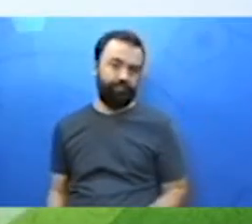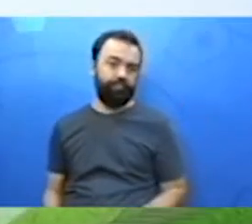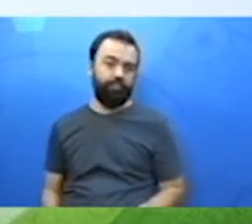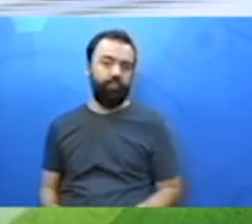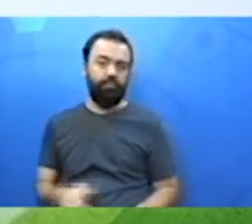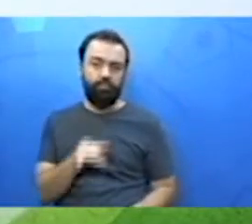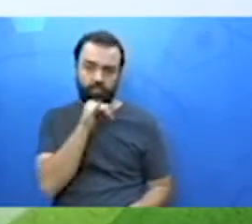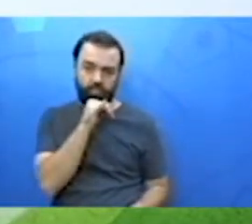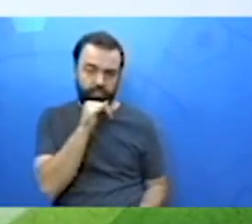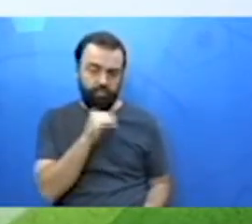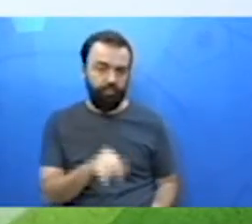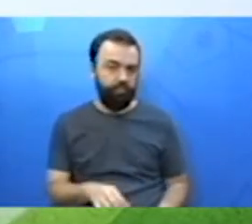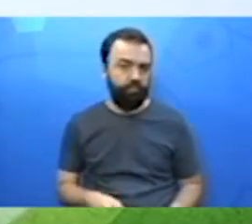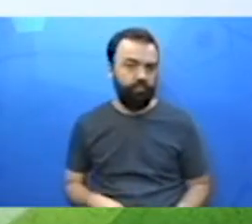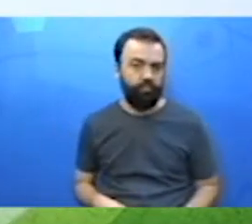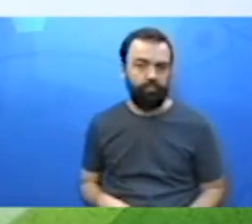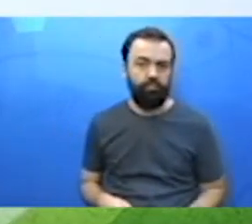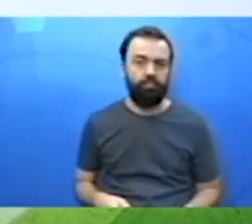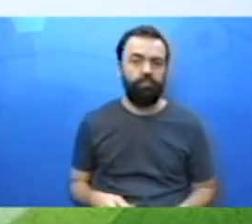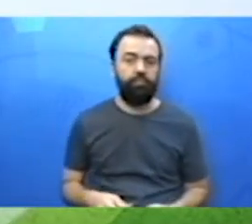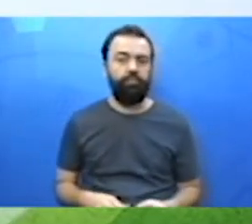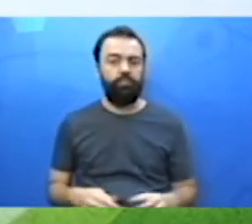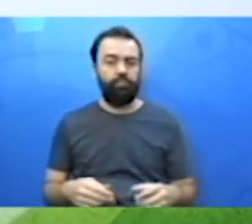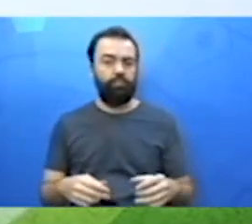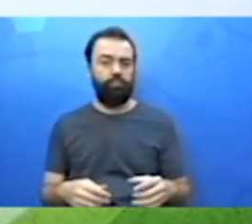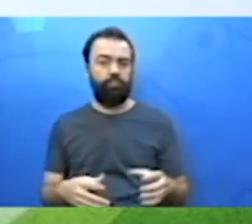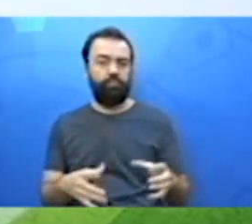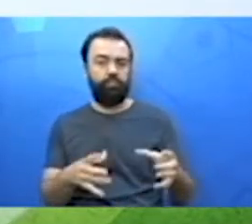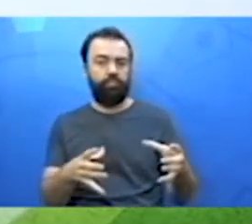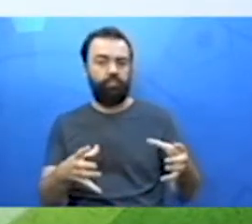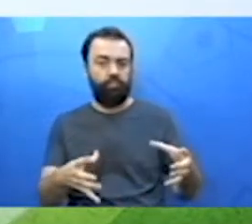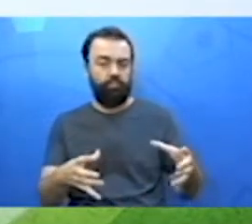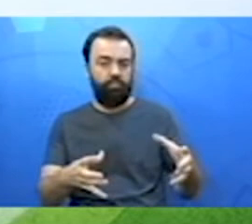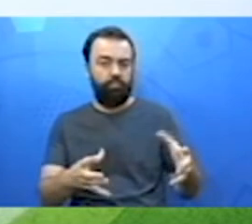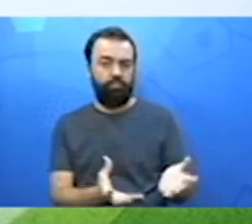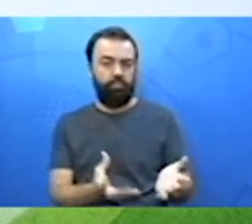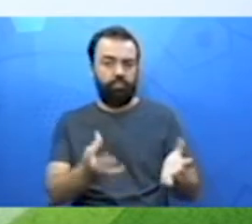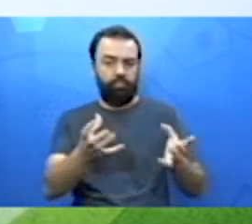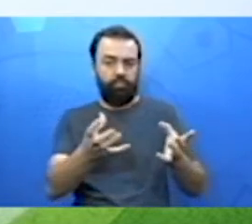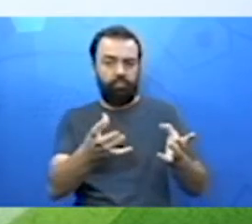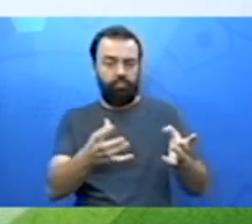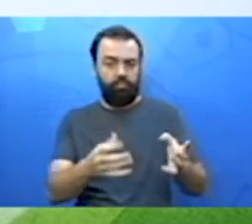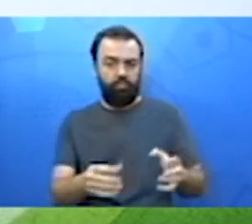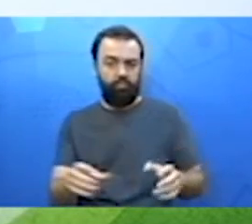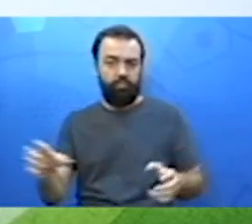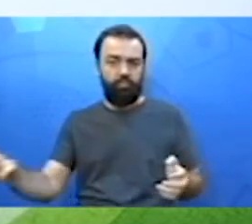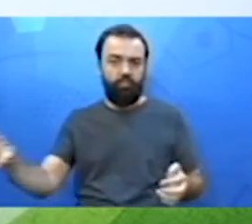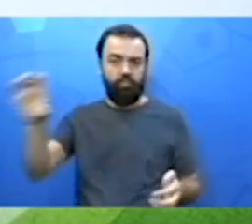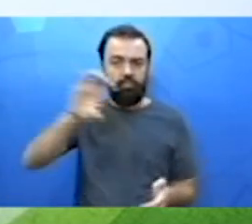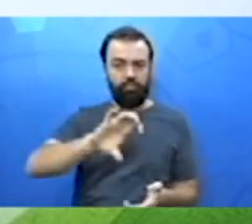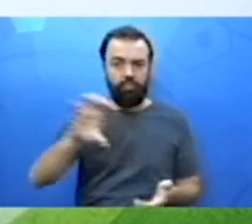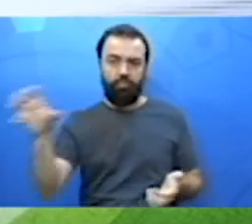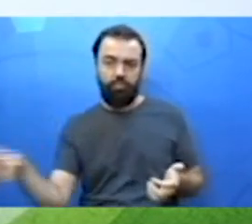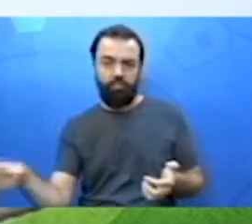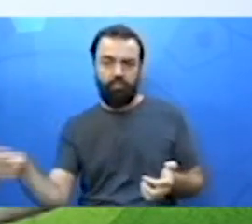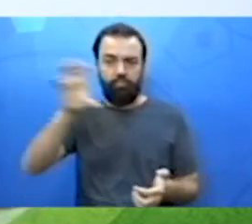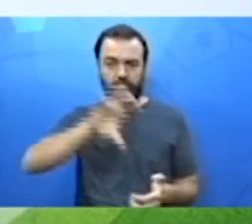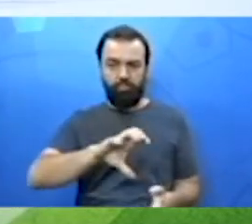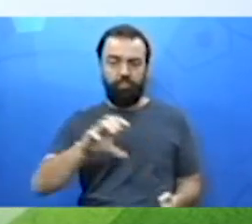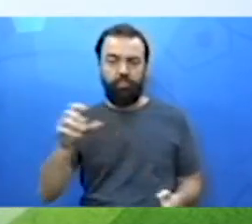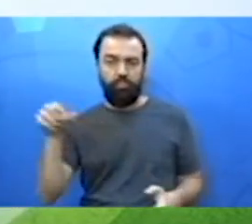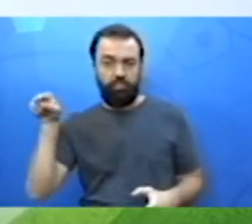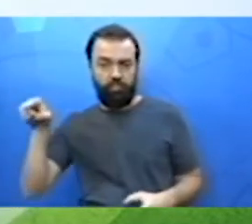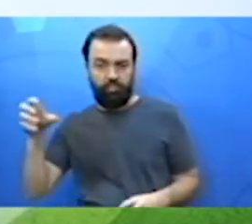Continuando. Para encher um tanque são necessários 30 vasilhas de 6 litros cada uma.